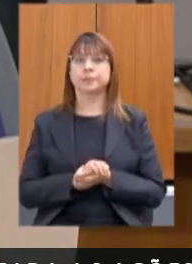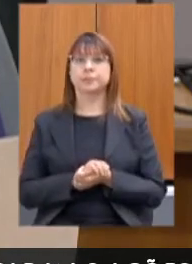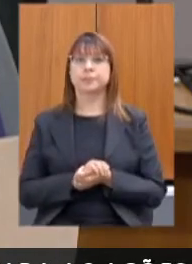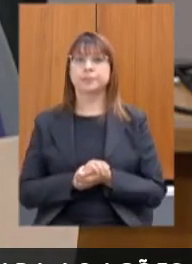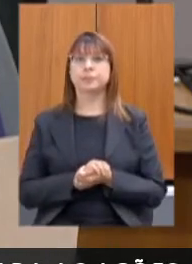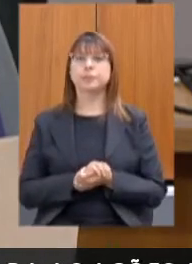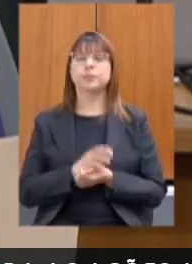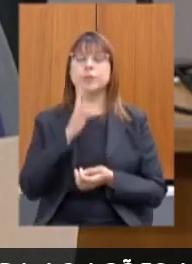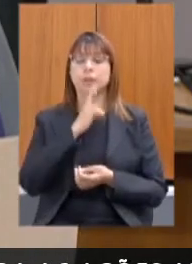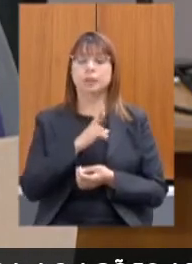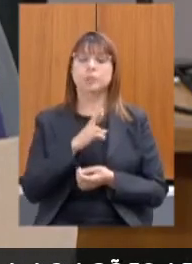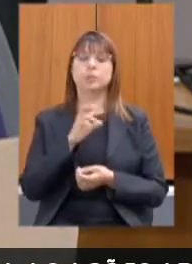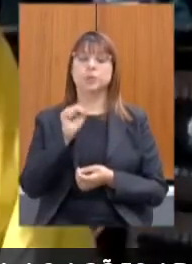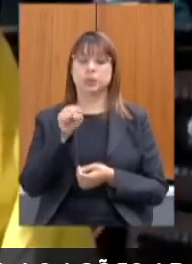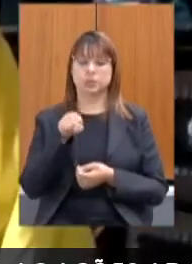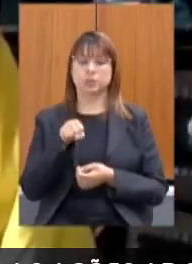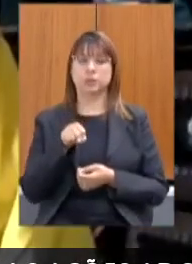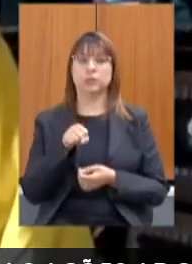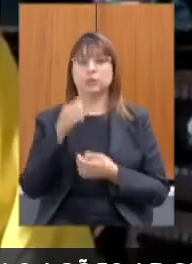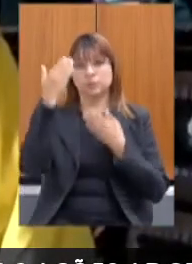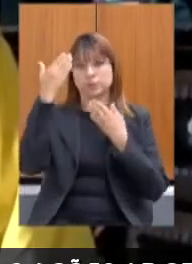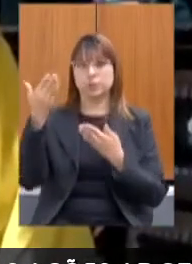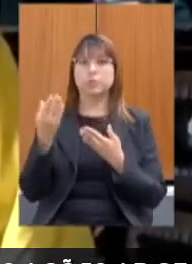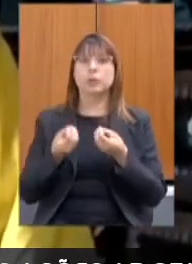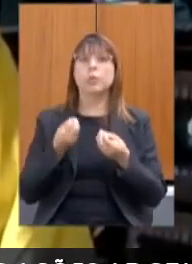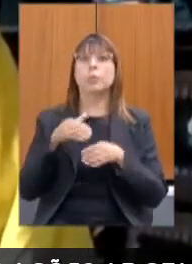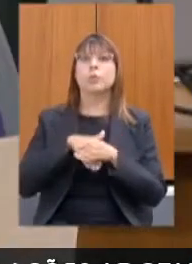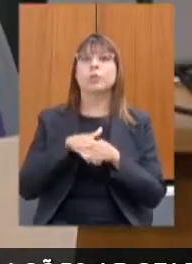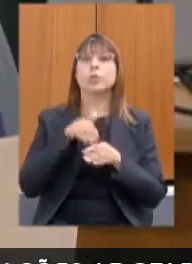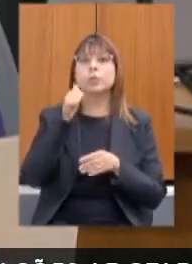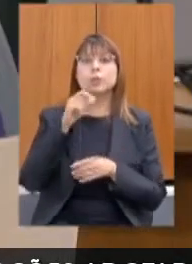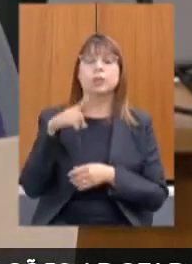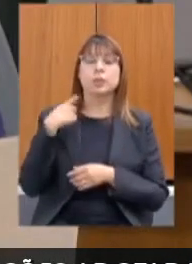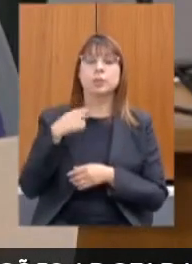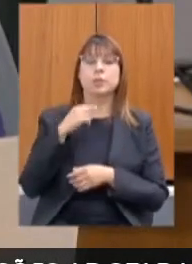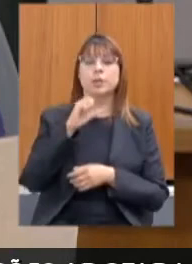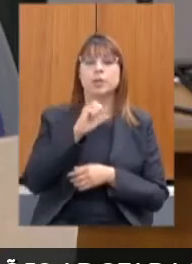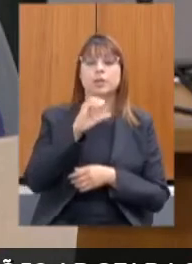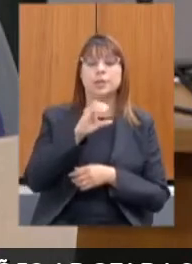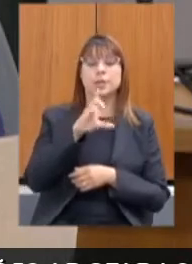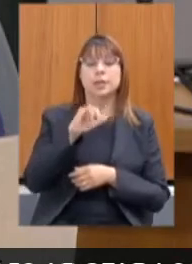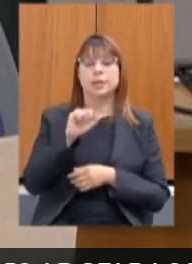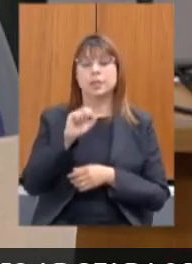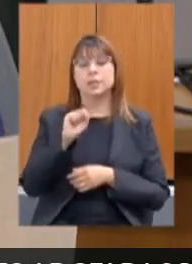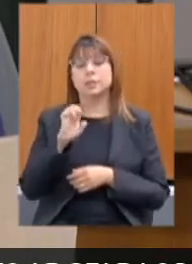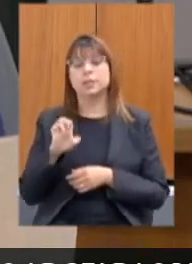voto sim presidente obrigada como vota a deputada Celise Laviola